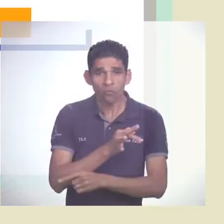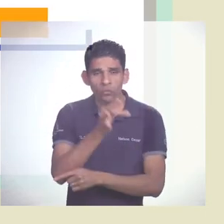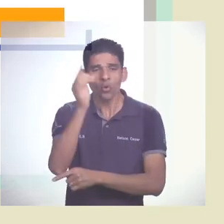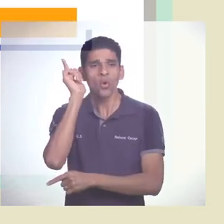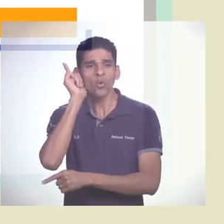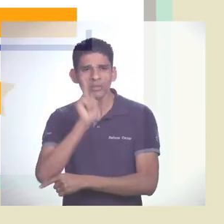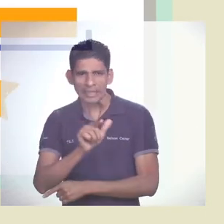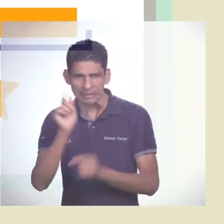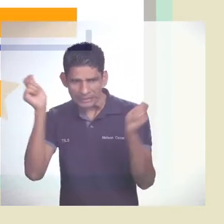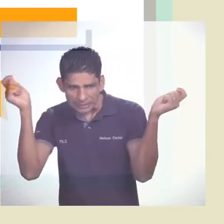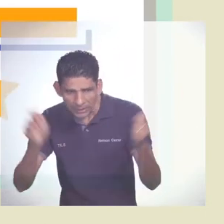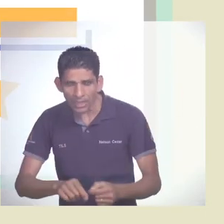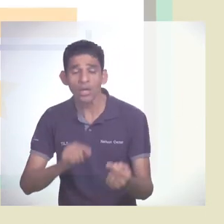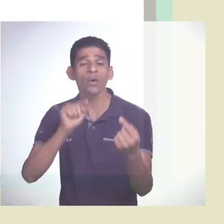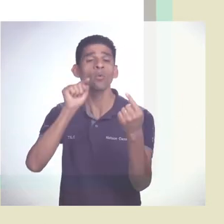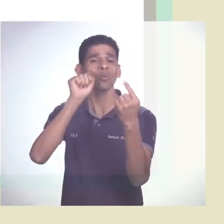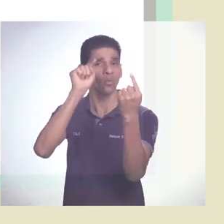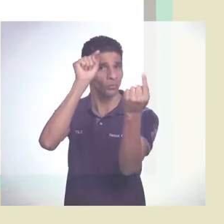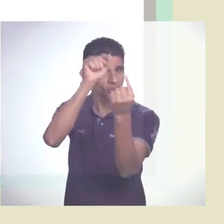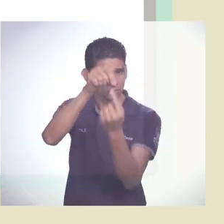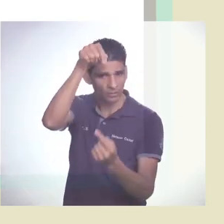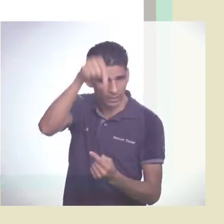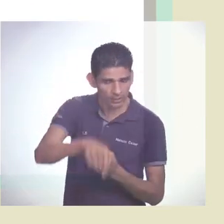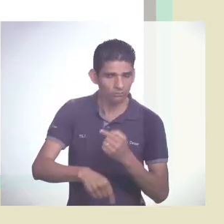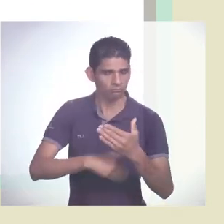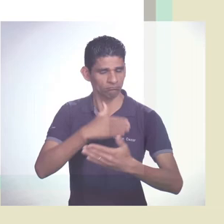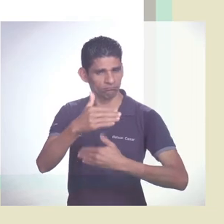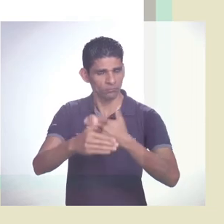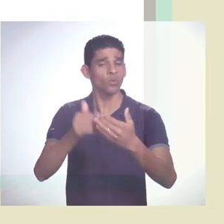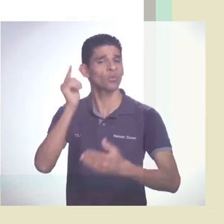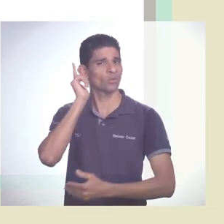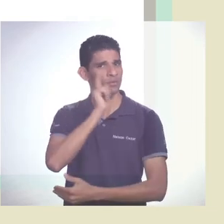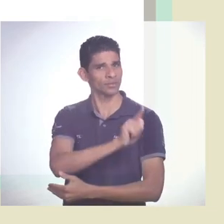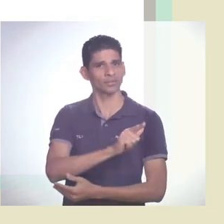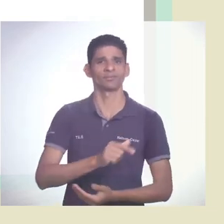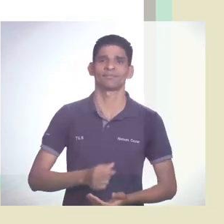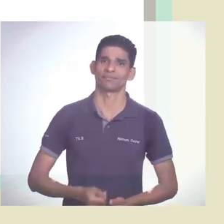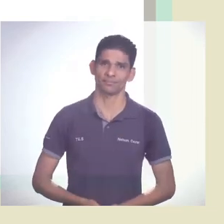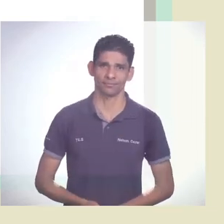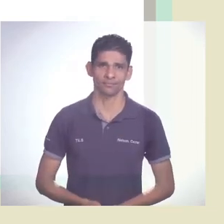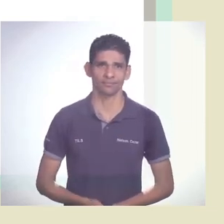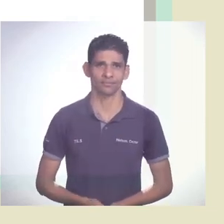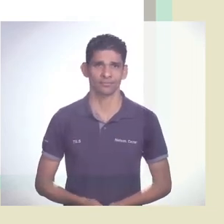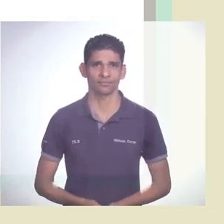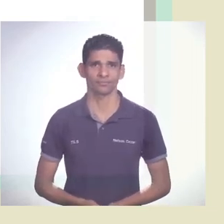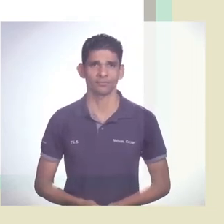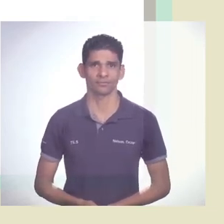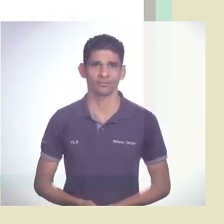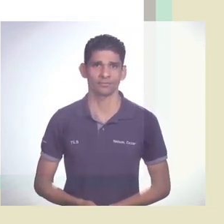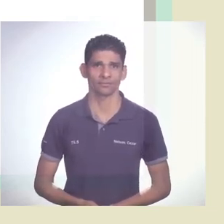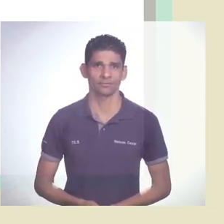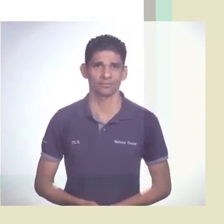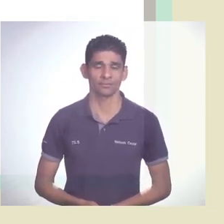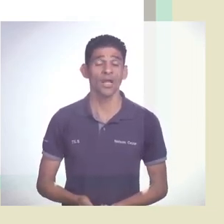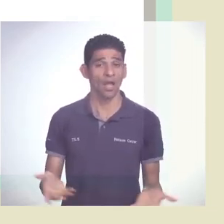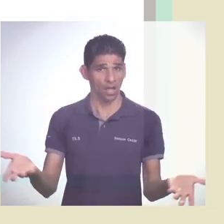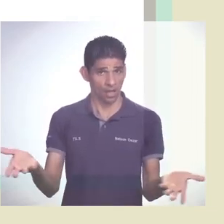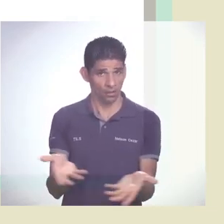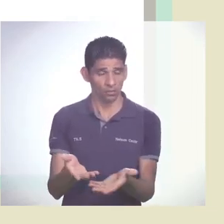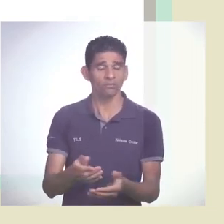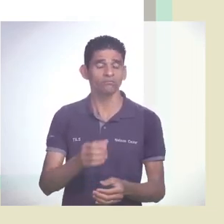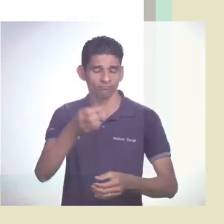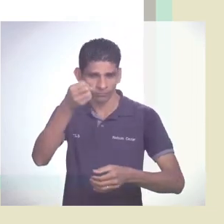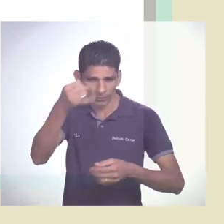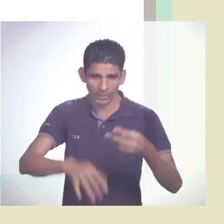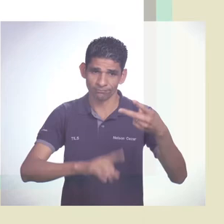sendo alcançados. Agora, vamos para as Políticas. As Políticas são de